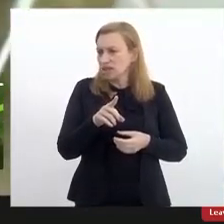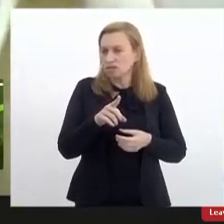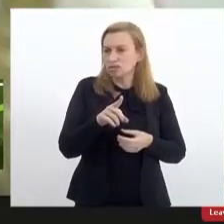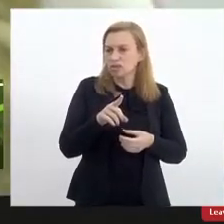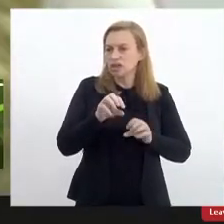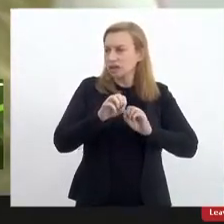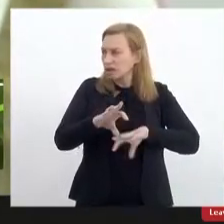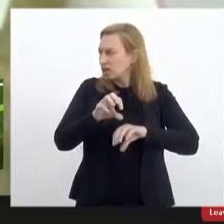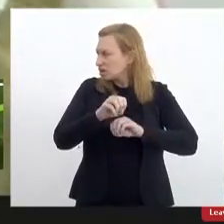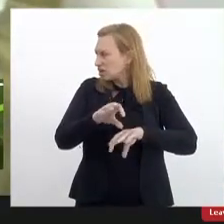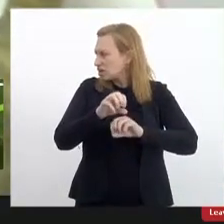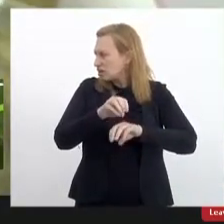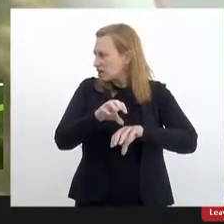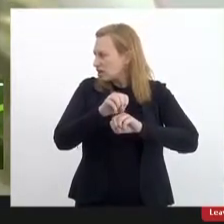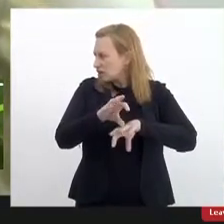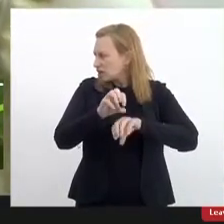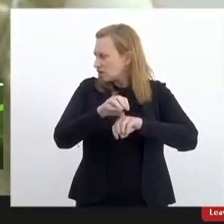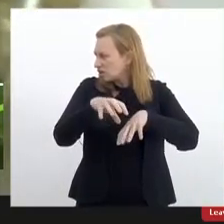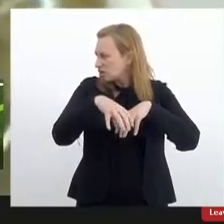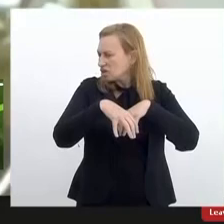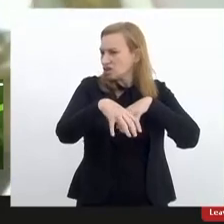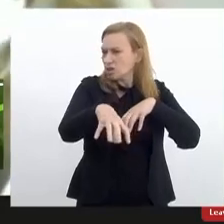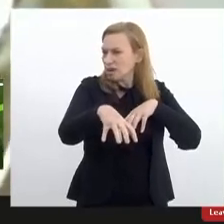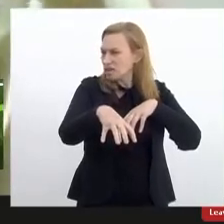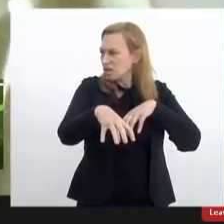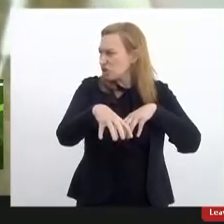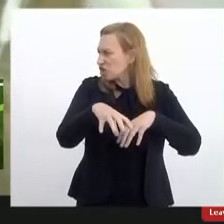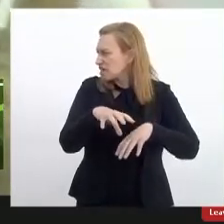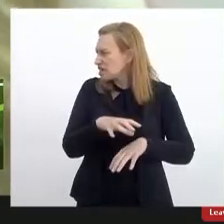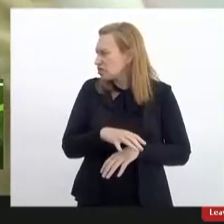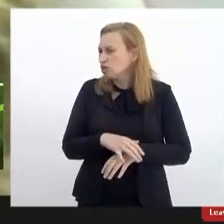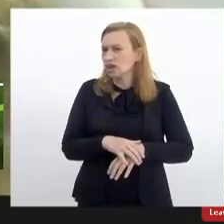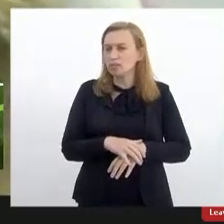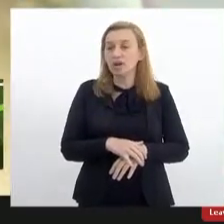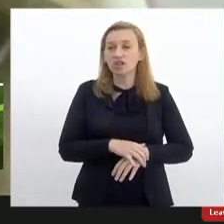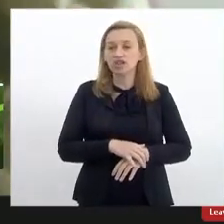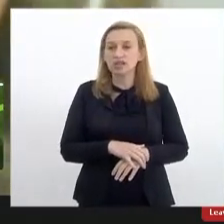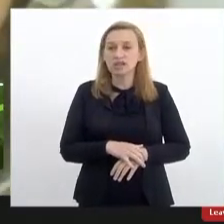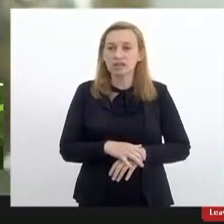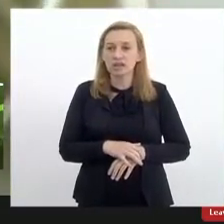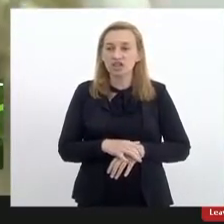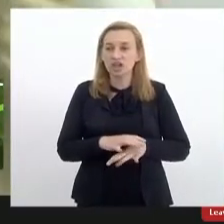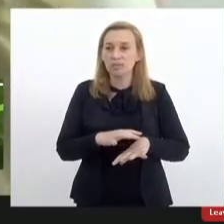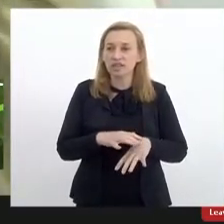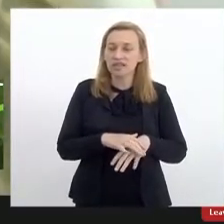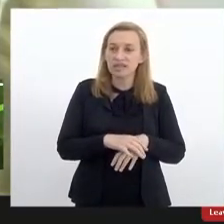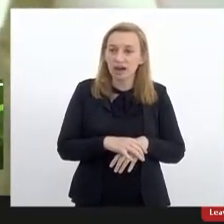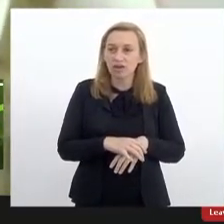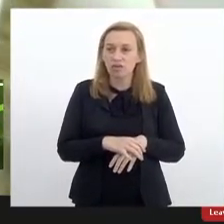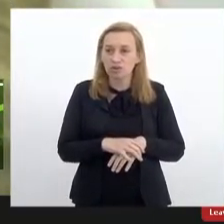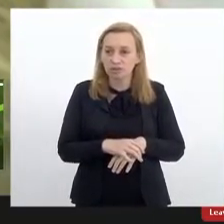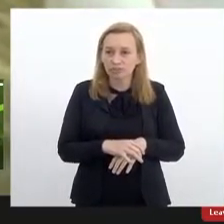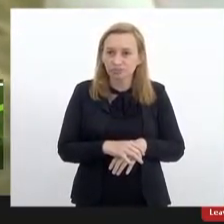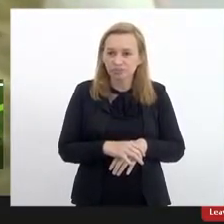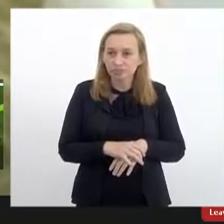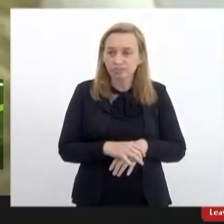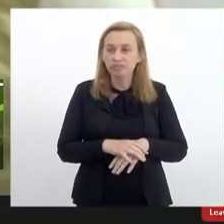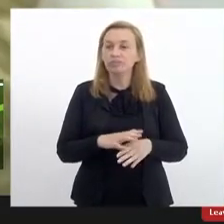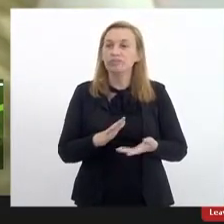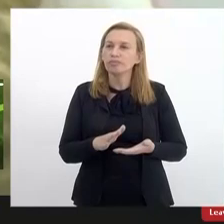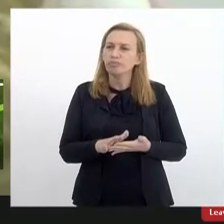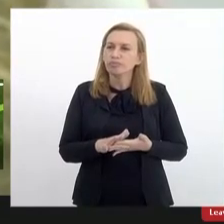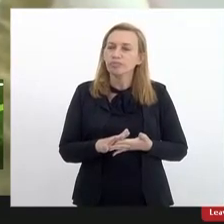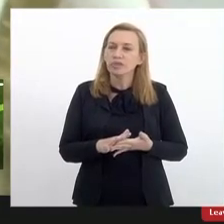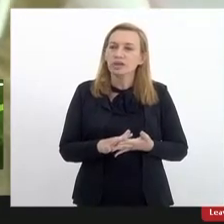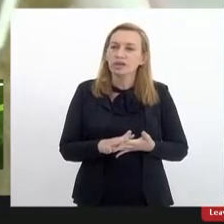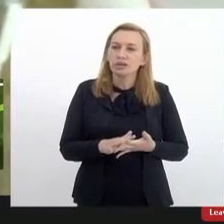alternativa pedagógica mas não tem regulação e aí fica uma sugestão até para a gente começar a fazer um trabalho em relação